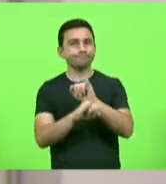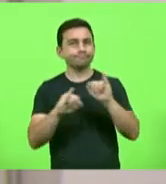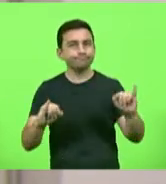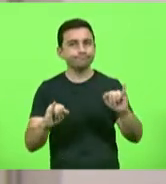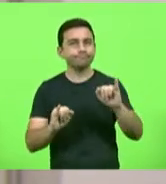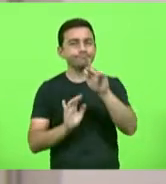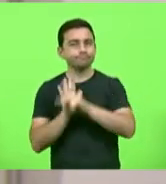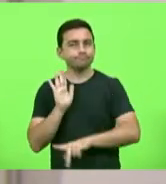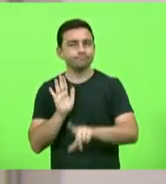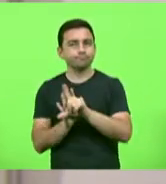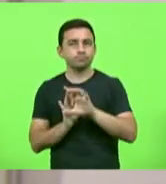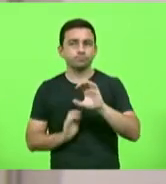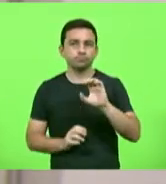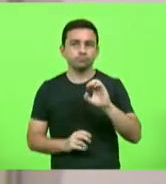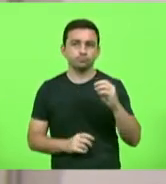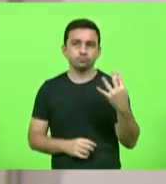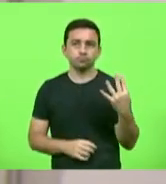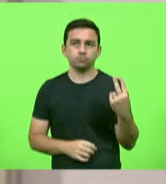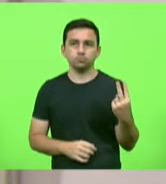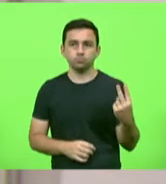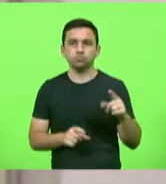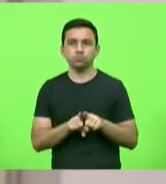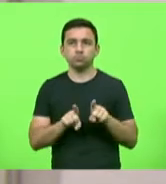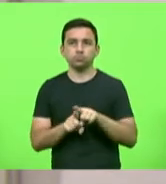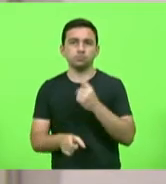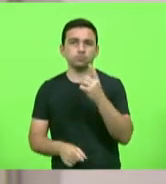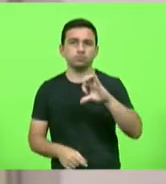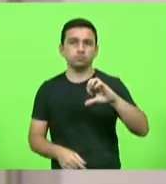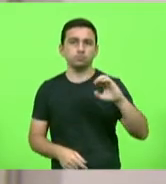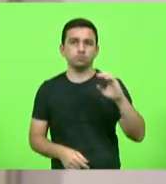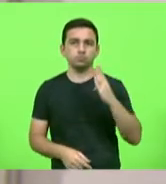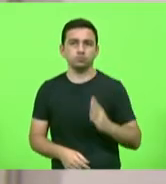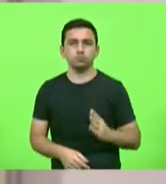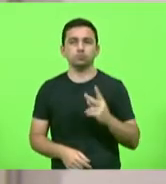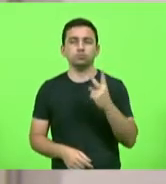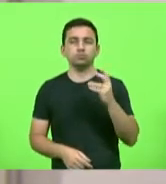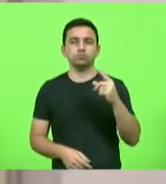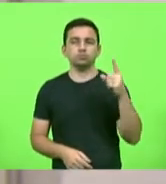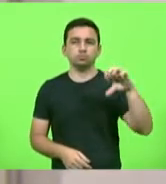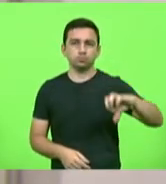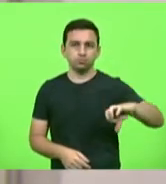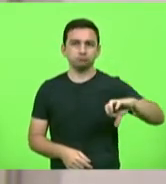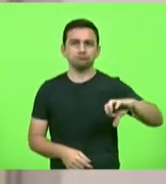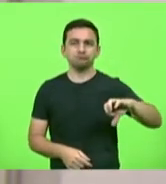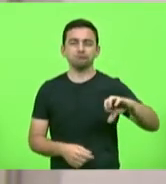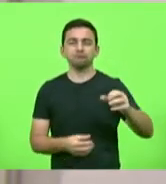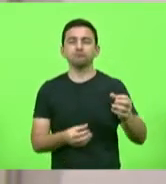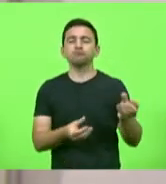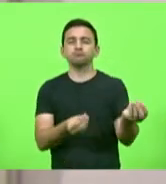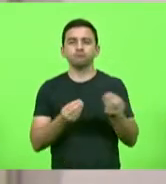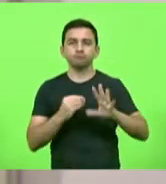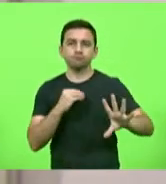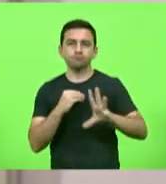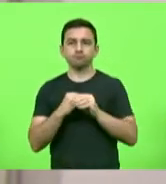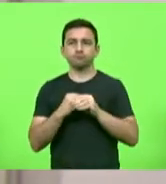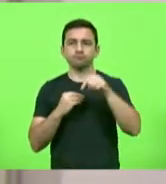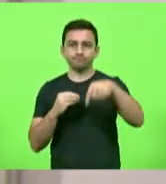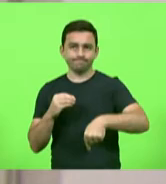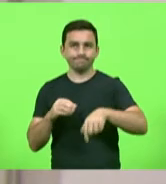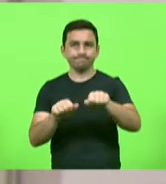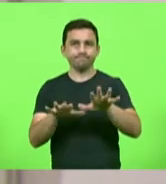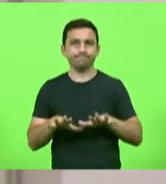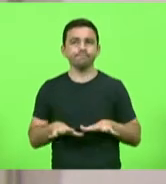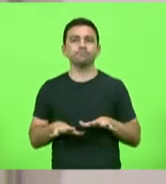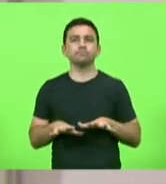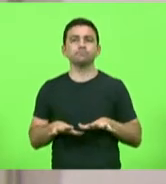projetos de lei 0042 e 190, barra 2019, receberam emendas em plenário e, pelo exposto,